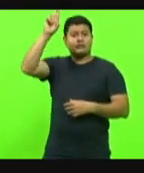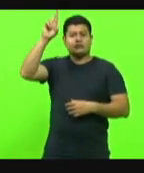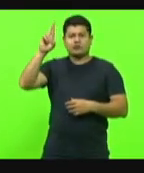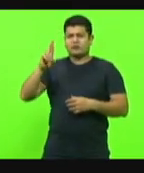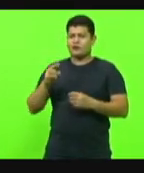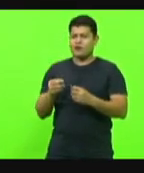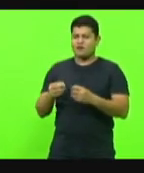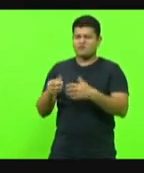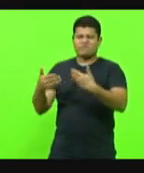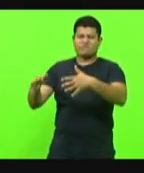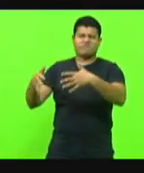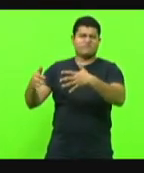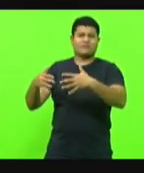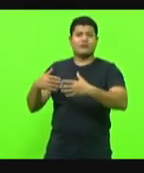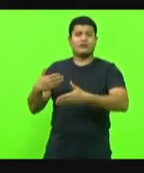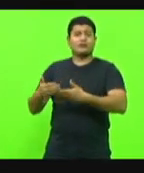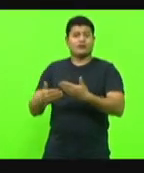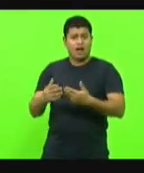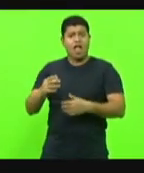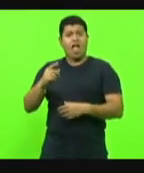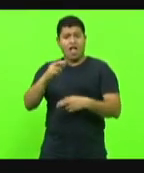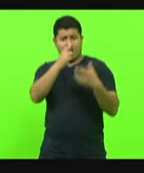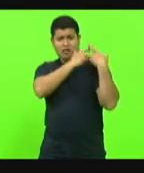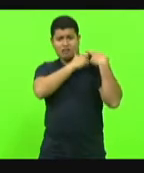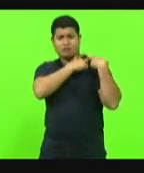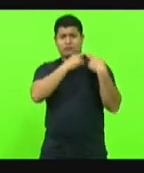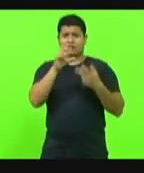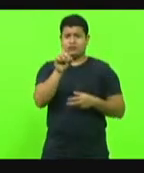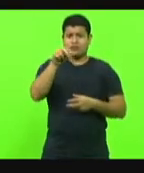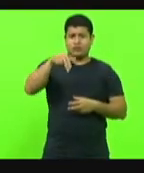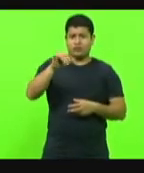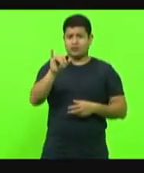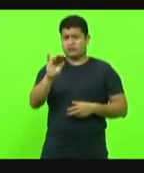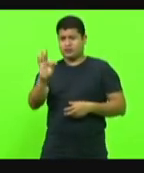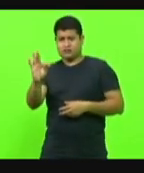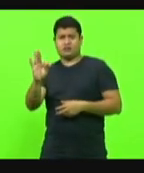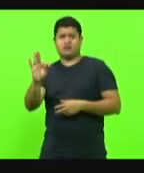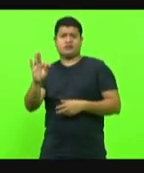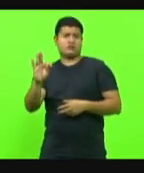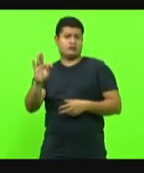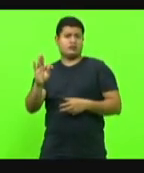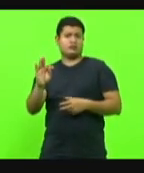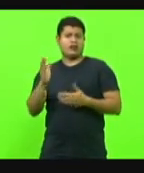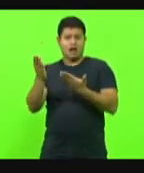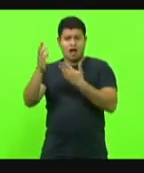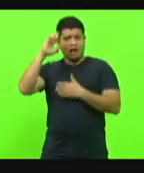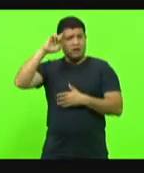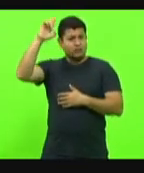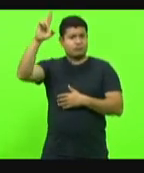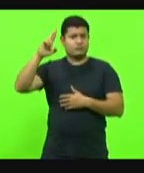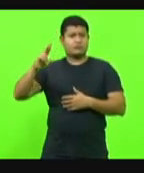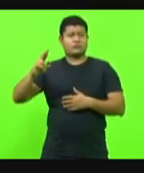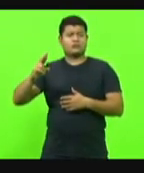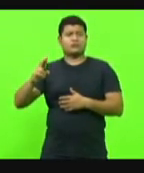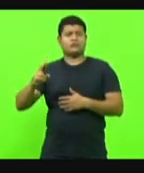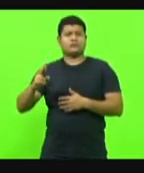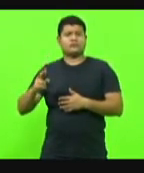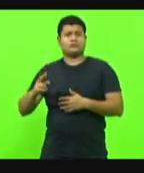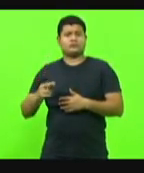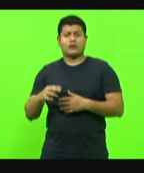Responsabilidade do DENIT, Departamento Nacional de Infraestrutura de Transportes, que tem a sua